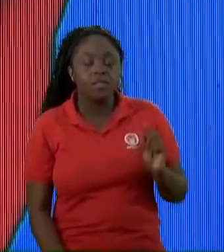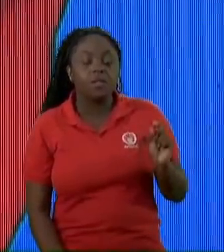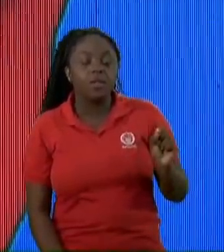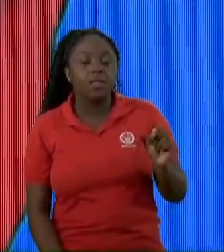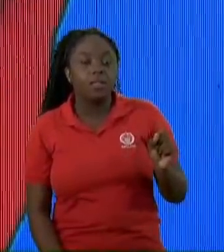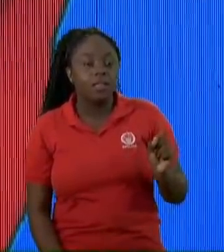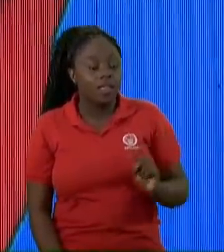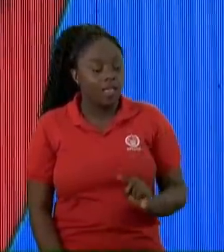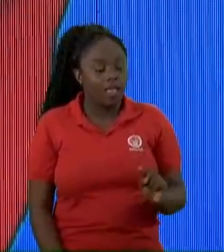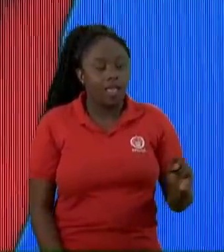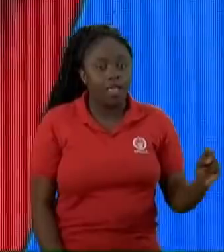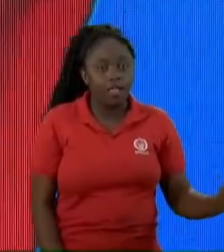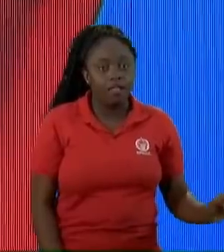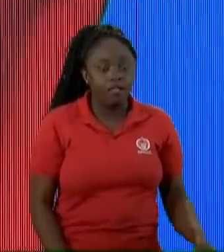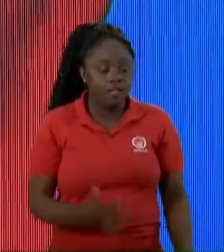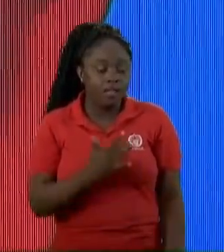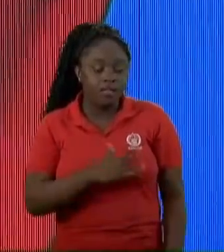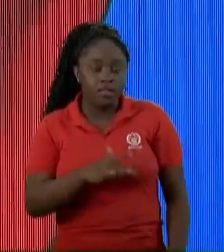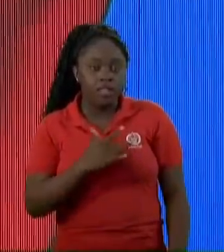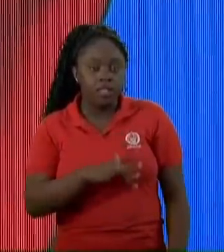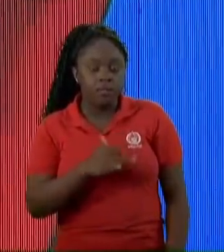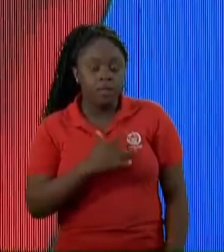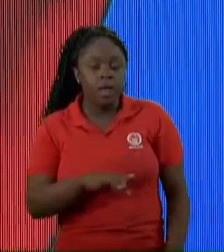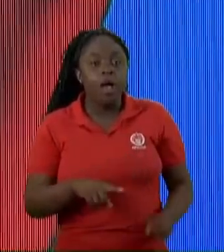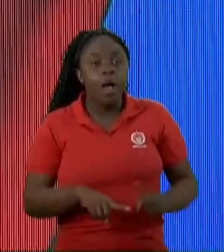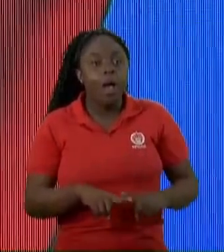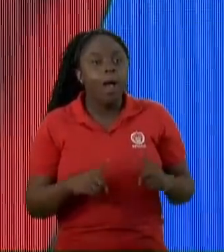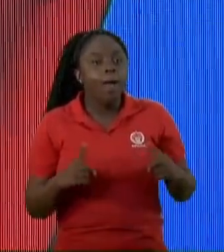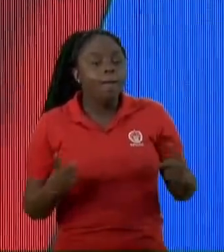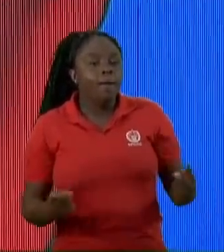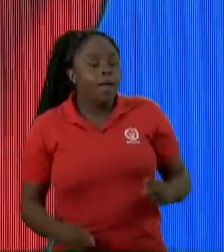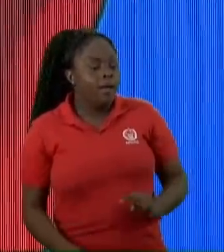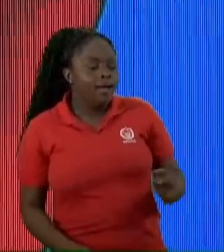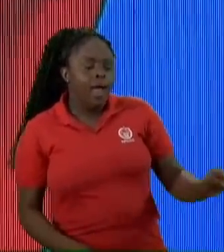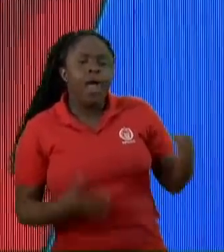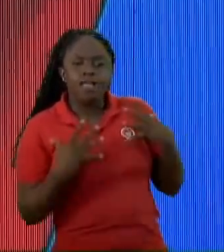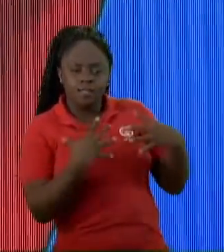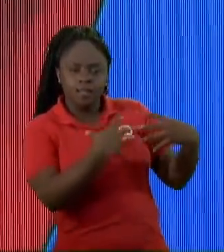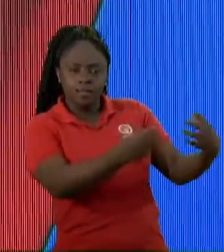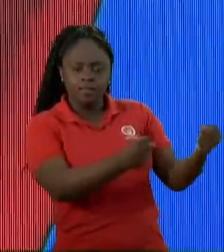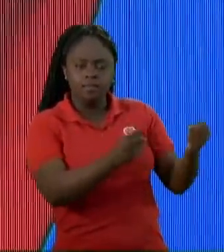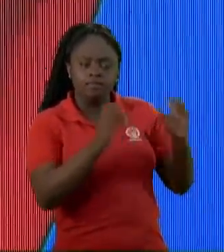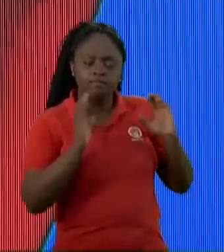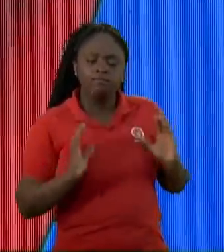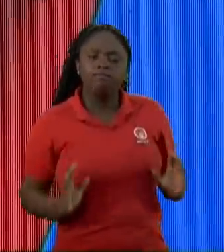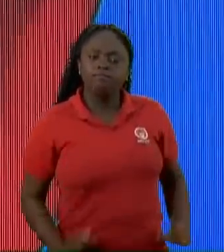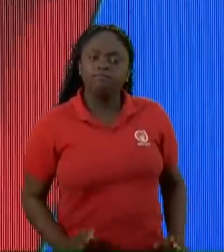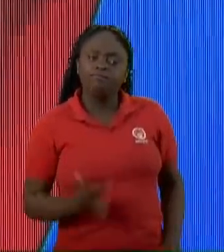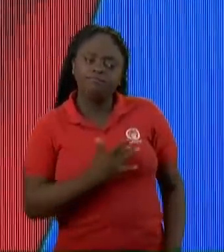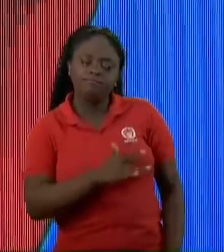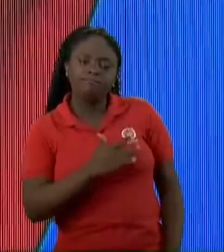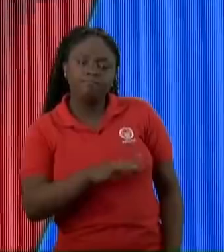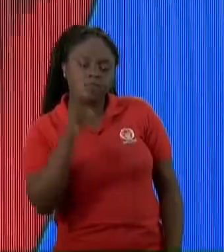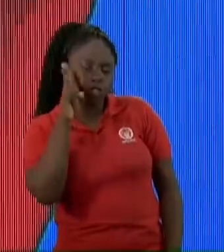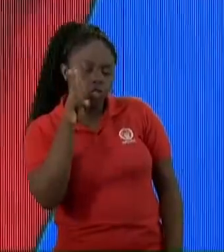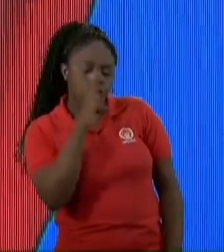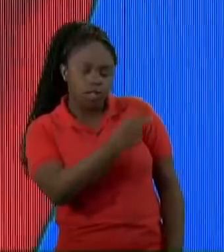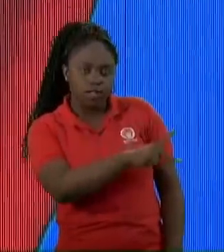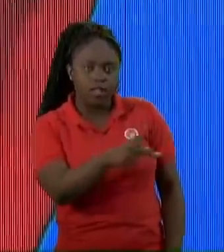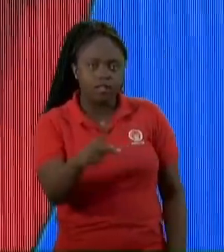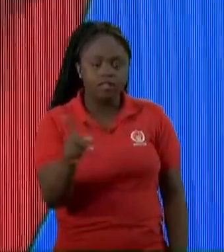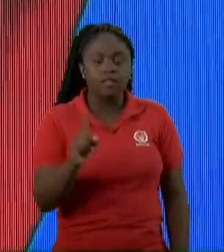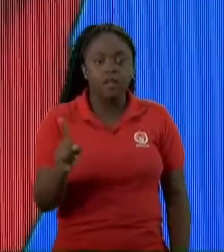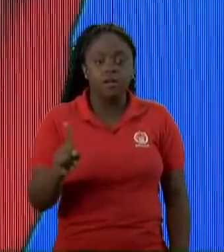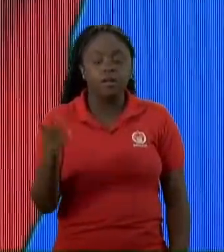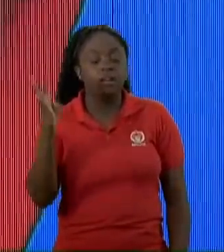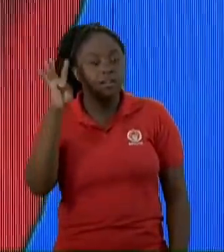Foram vítimas Mas eles não se conformaram Com a sua história de vítima E